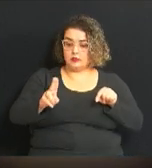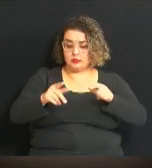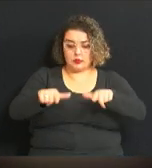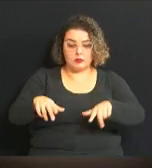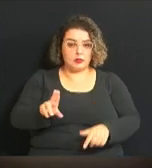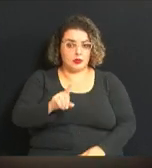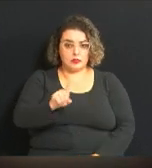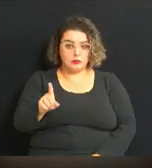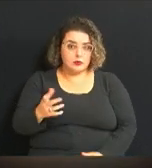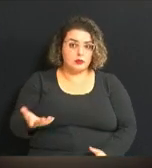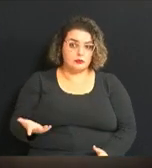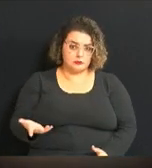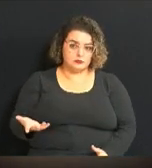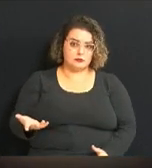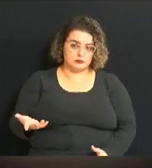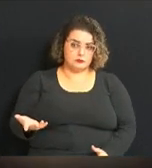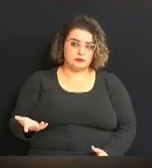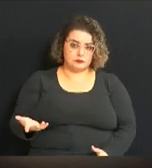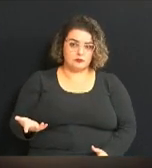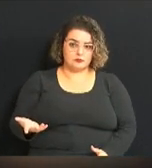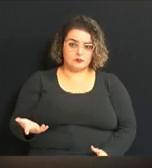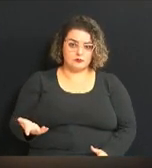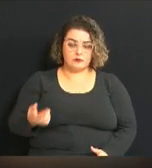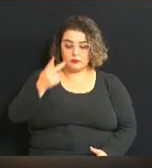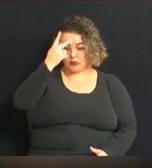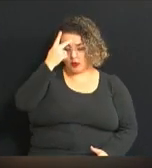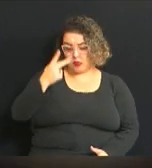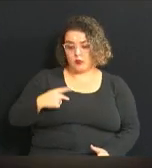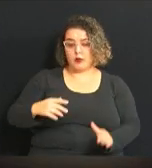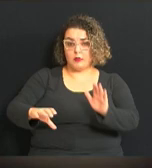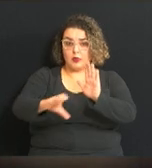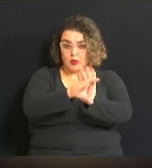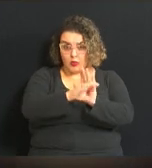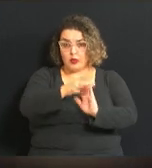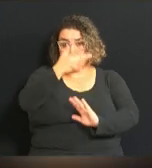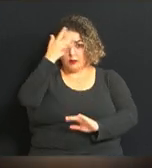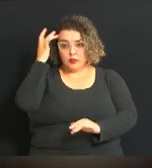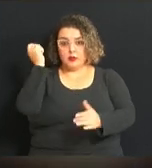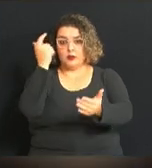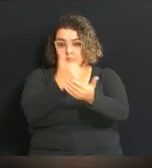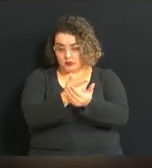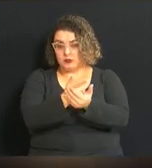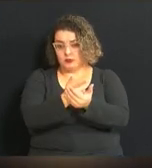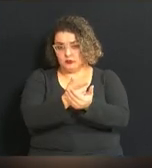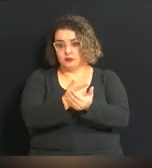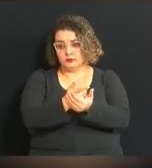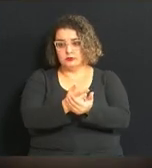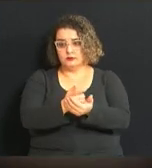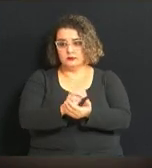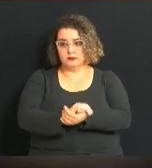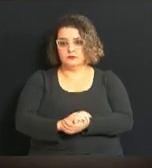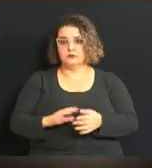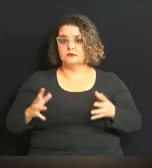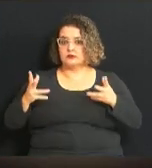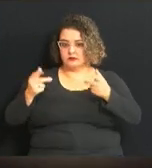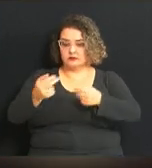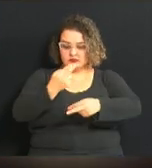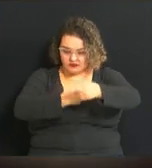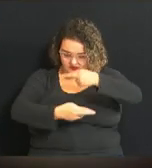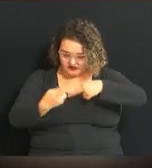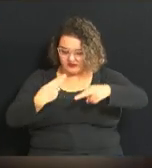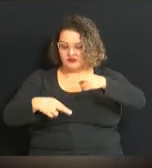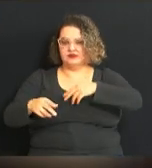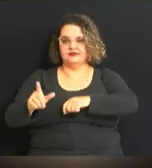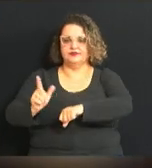não. Então, o próprio Código do Consumidor, ele preceitua que toda relação comercial tem que ser